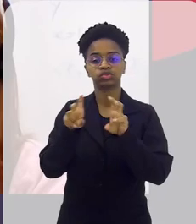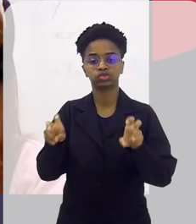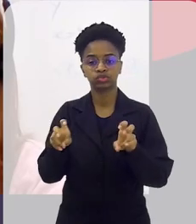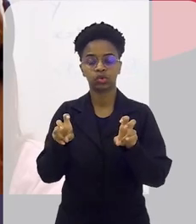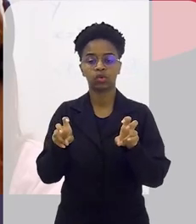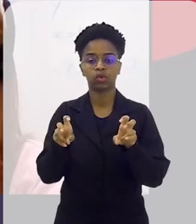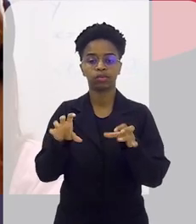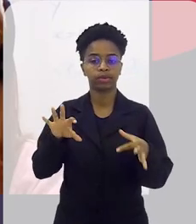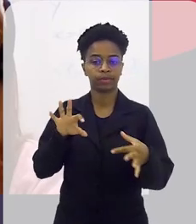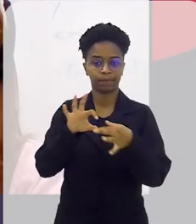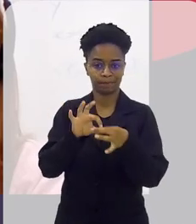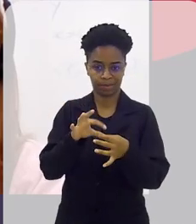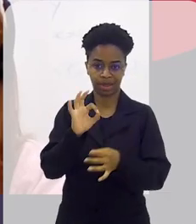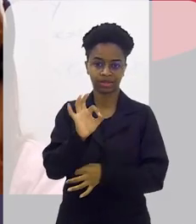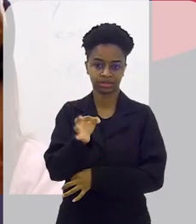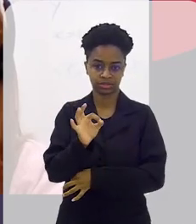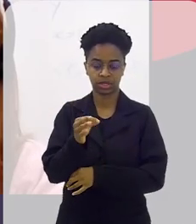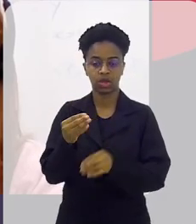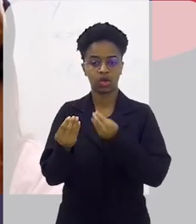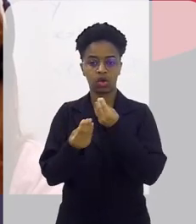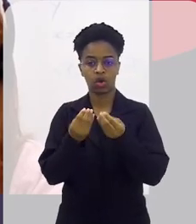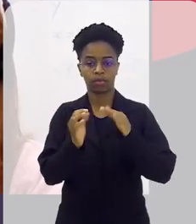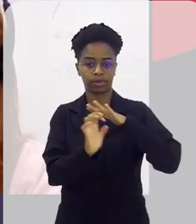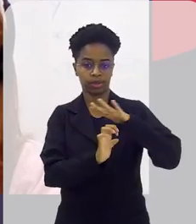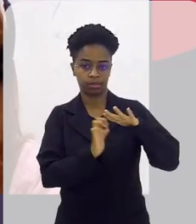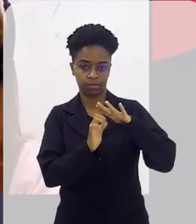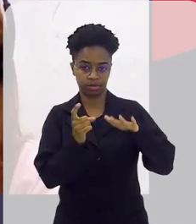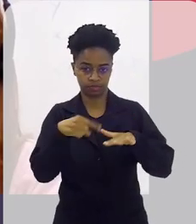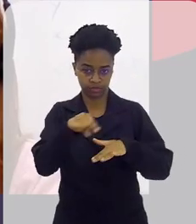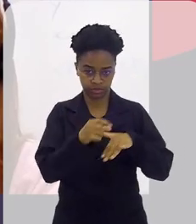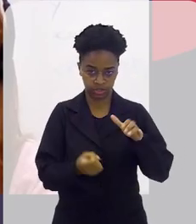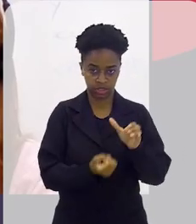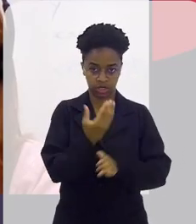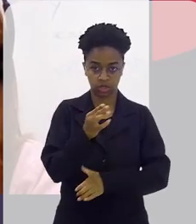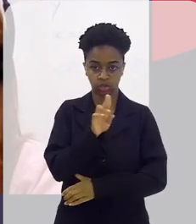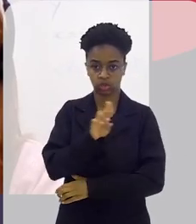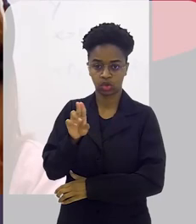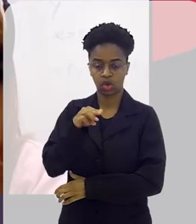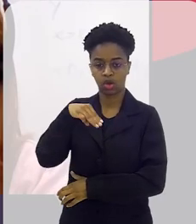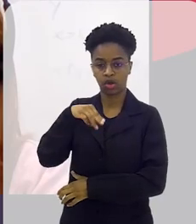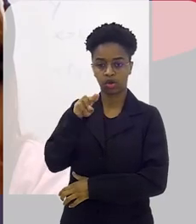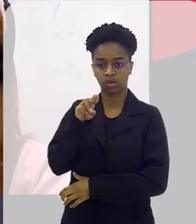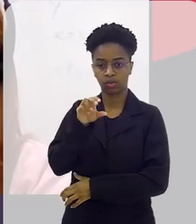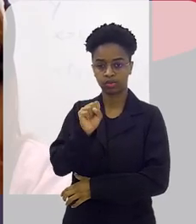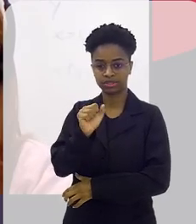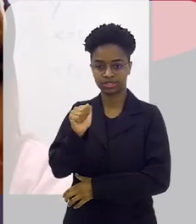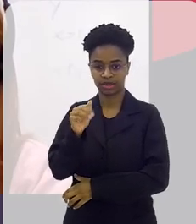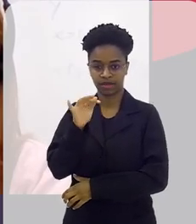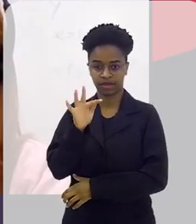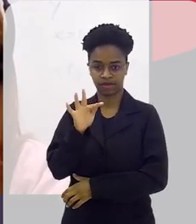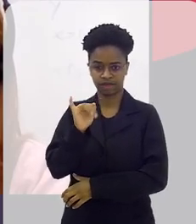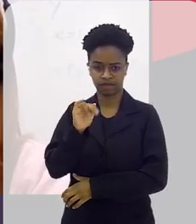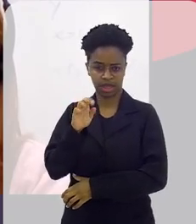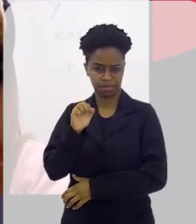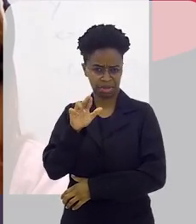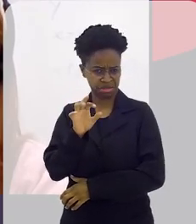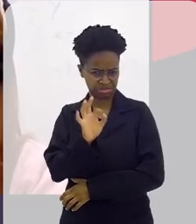questão da parceria com essa startup que é uma empresa chamada Musa Fiber,